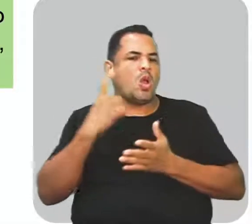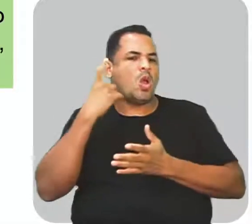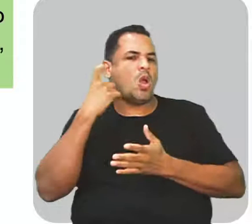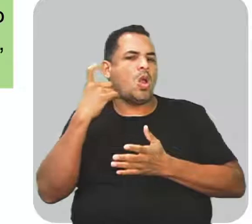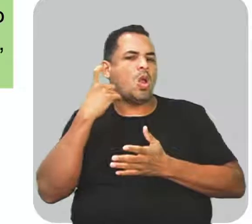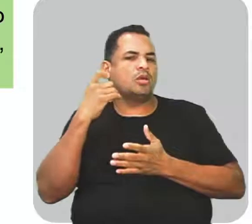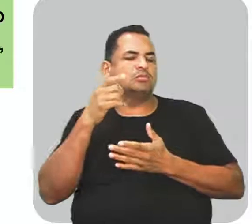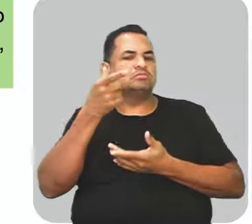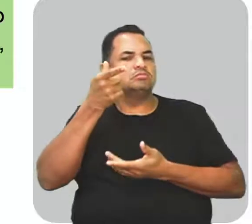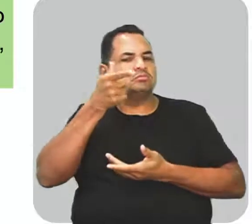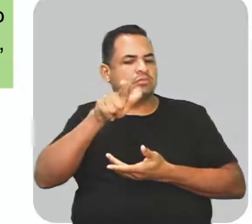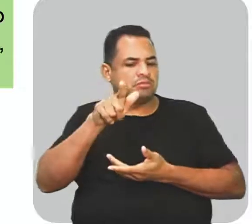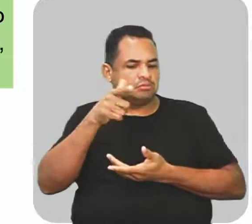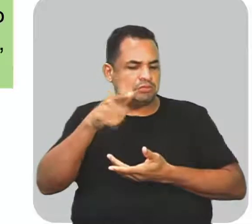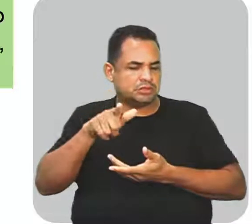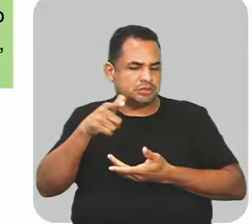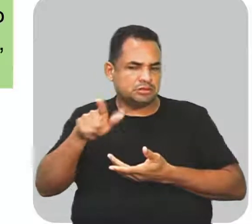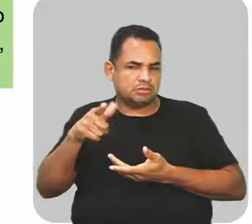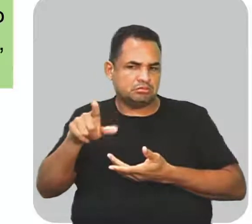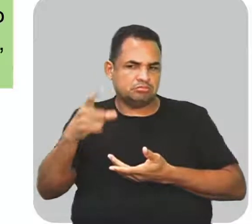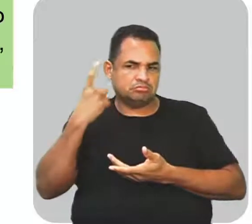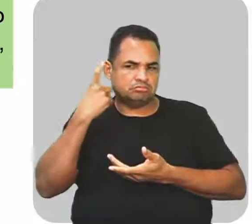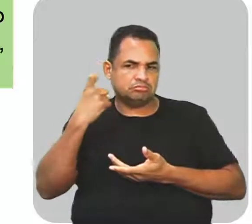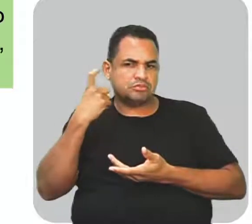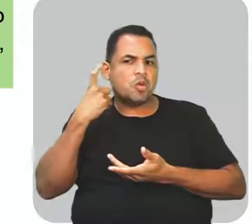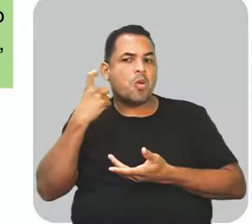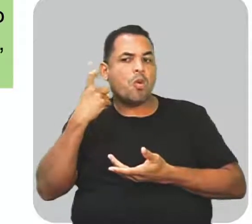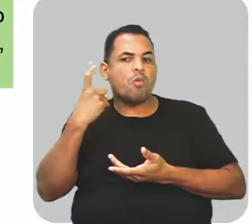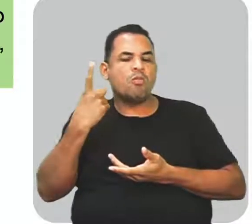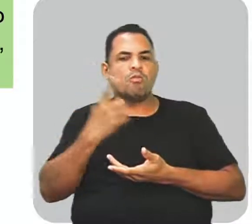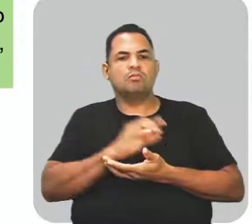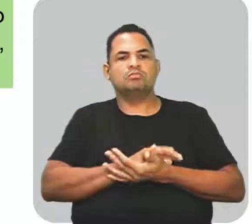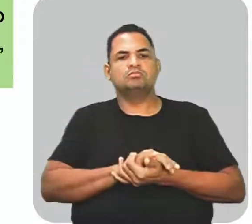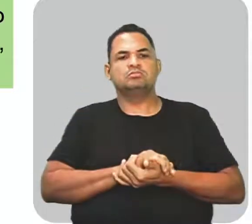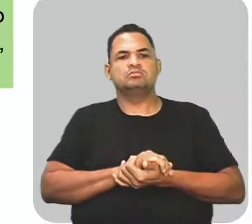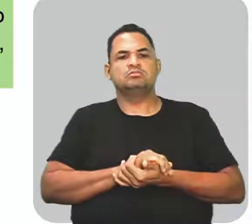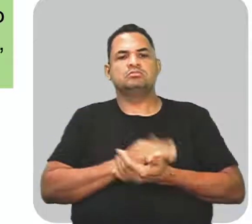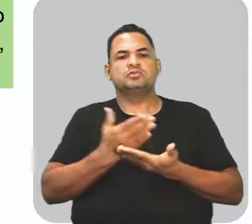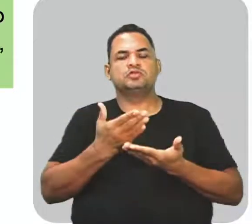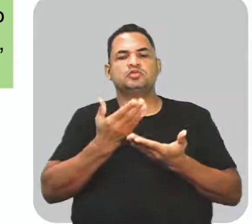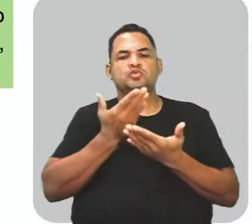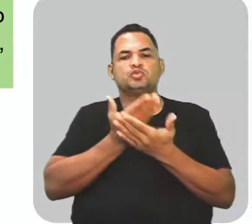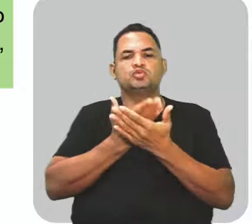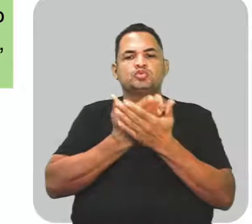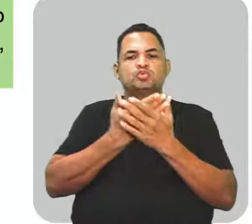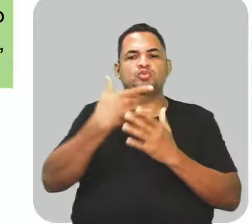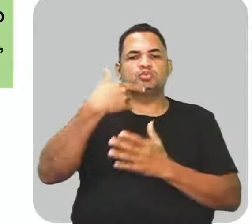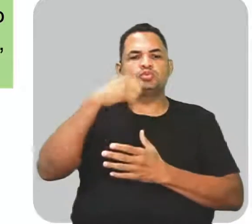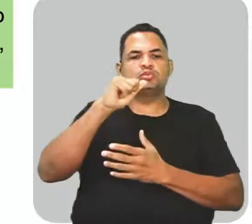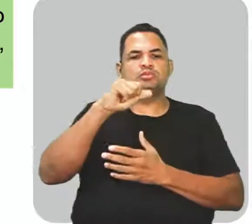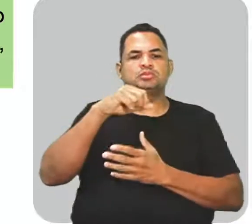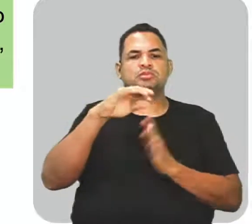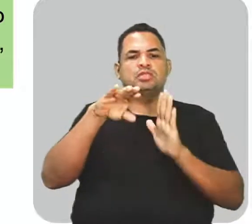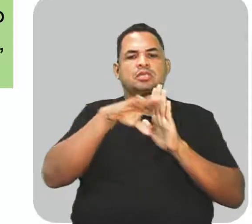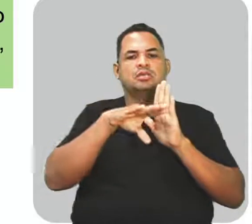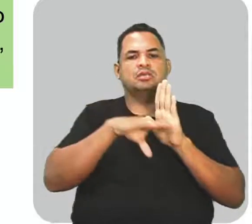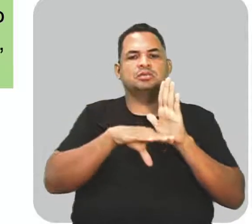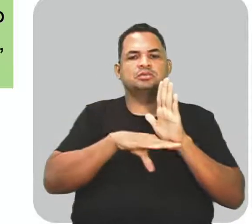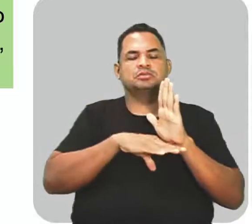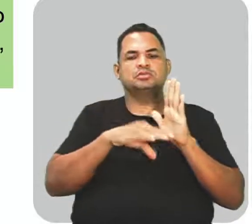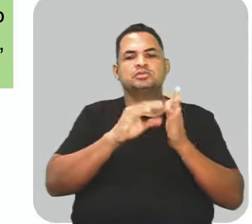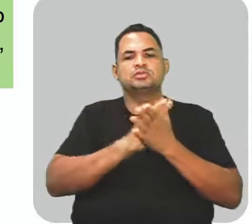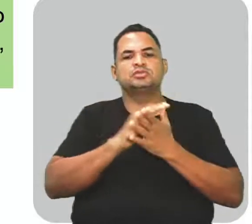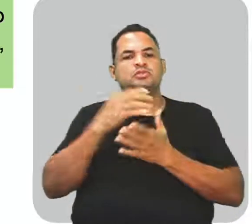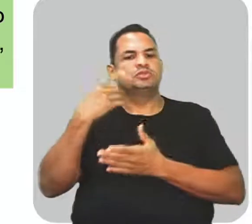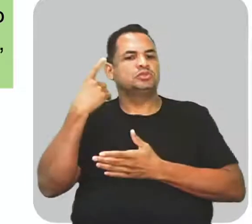sonoridade. Ou seja, repetição de sons. A maior parte dos estudos de linguagem são classificados como figuras